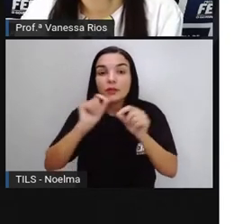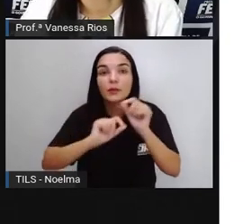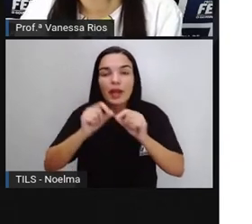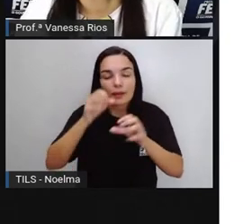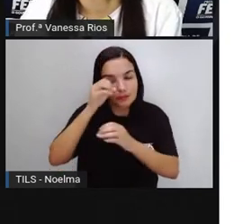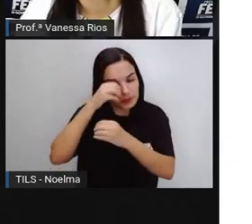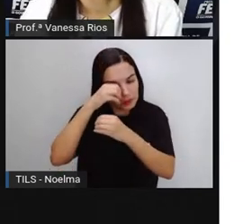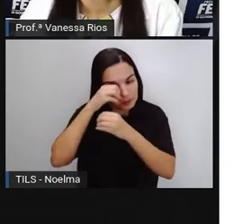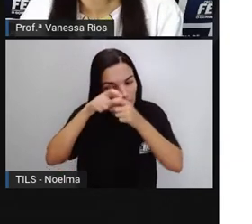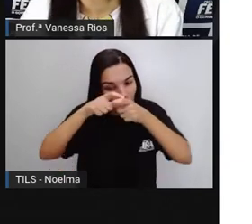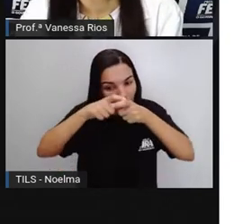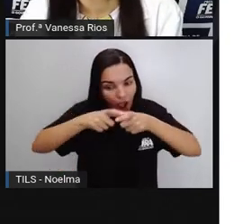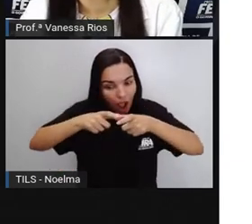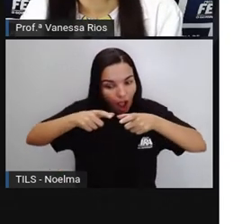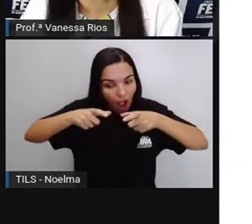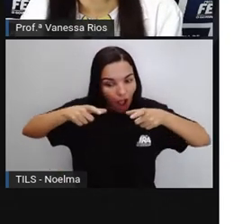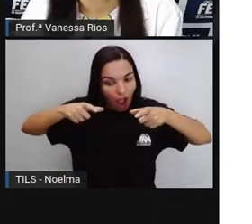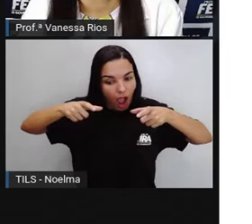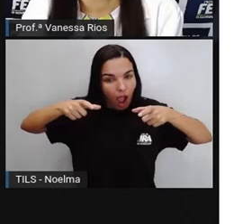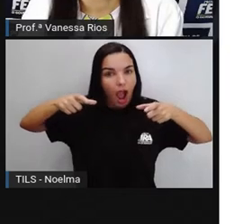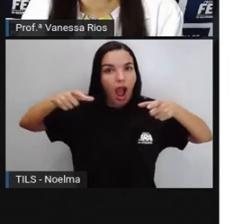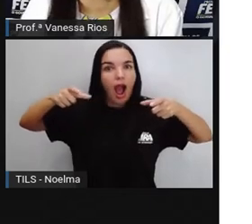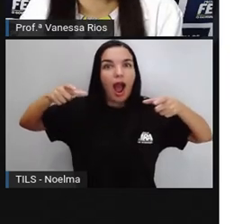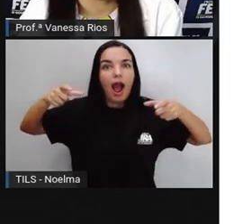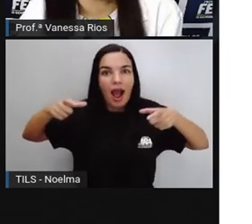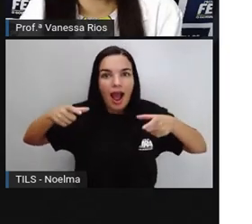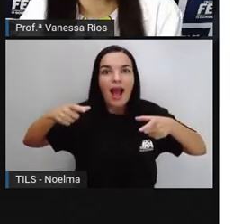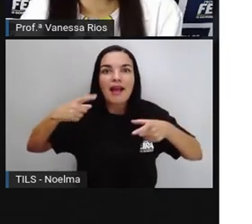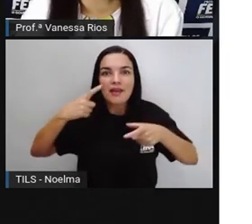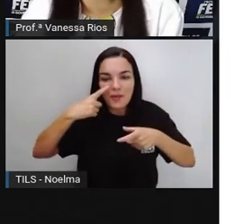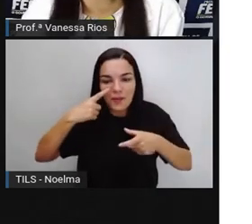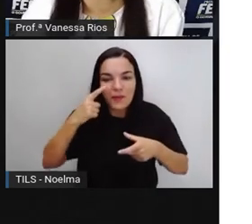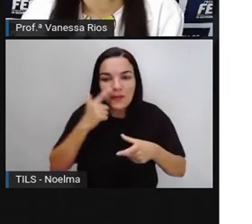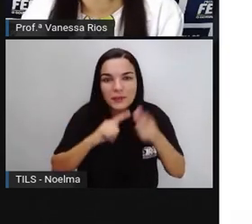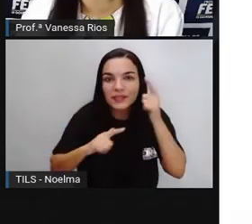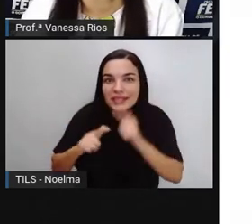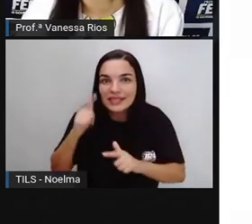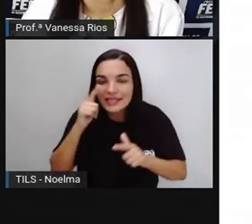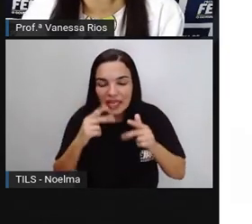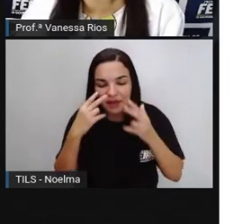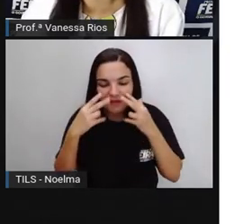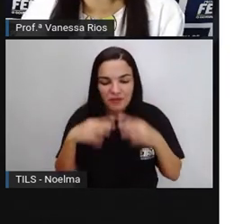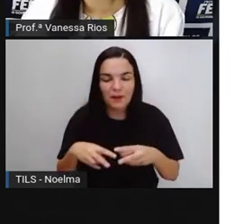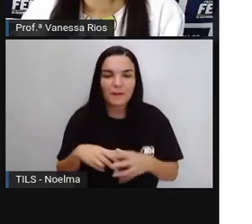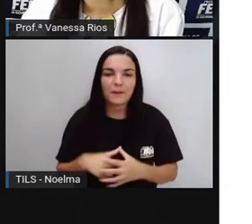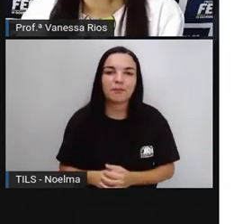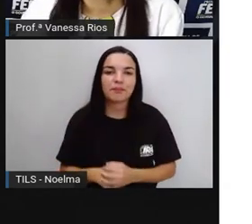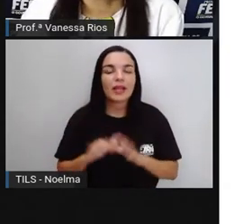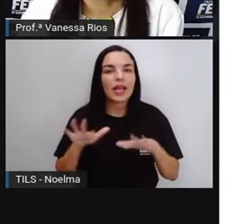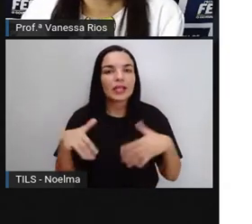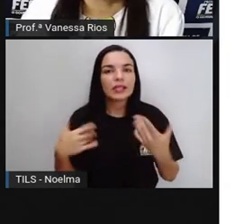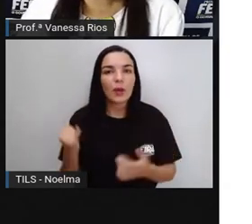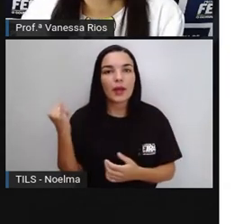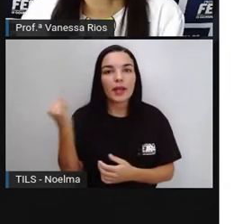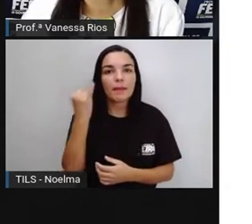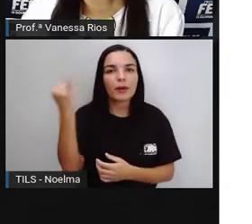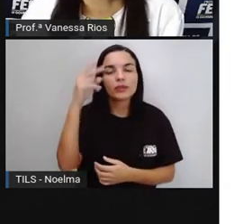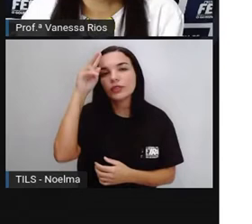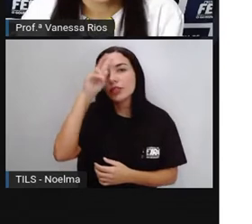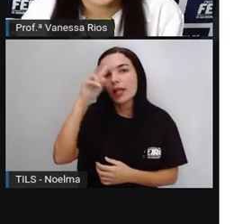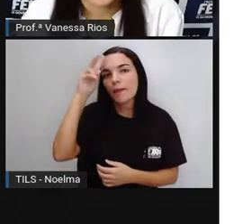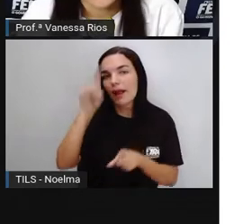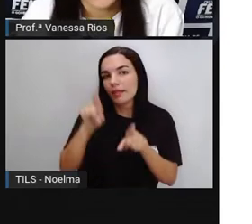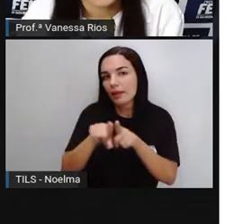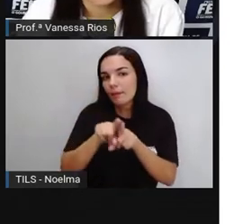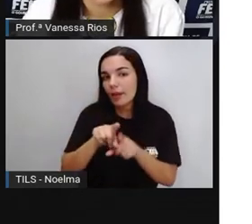ali, aumentando a imagem, né, que eles estavam lá projetando. E é importante lembrar aí que de